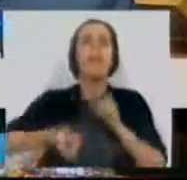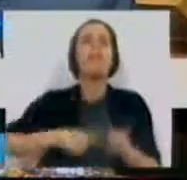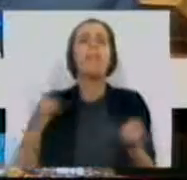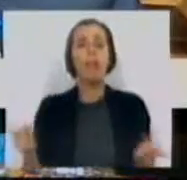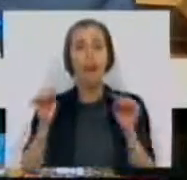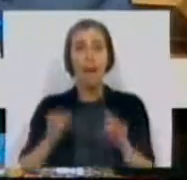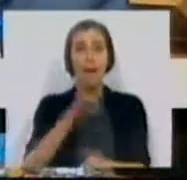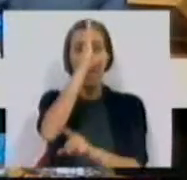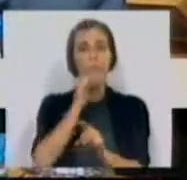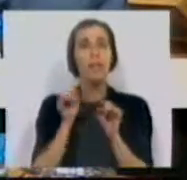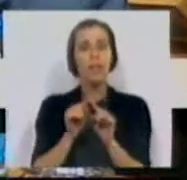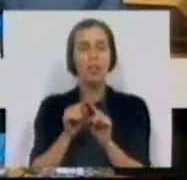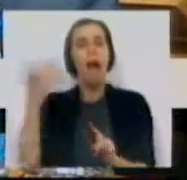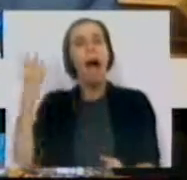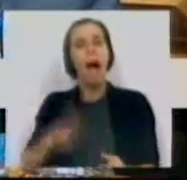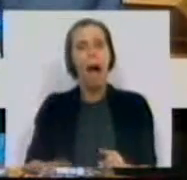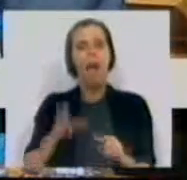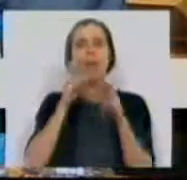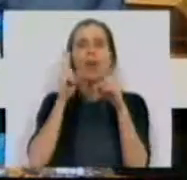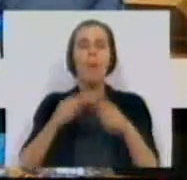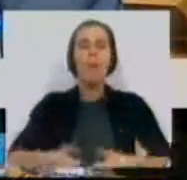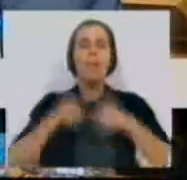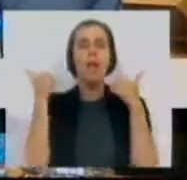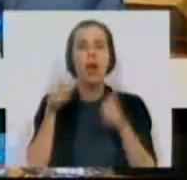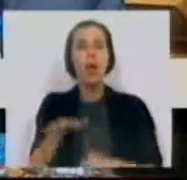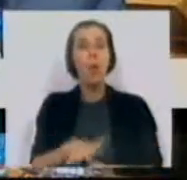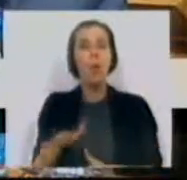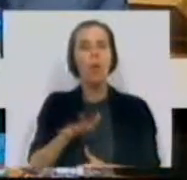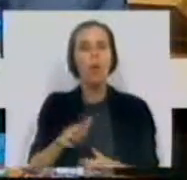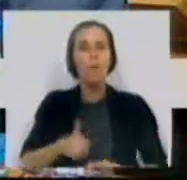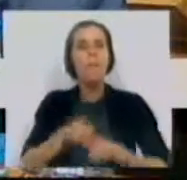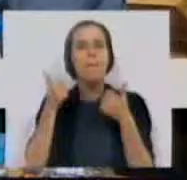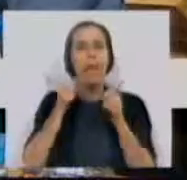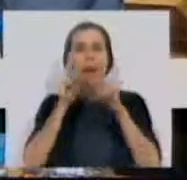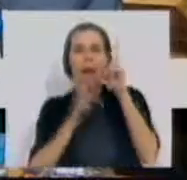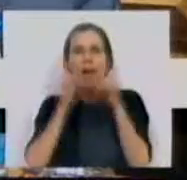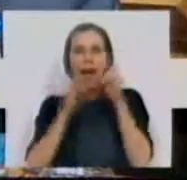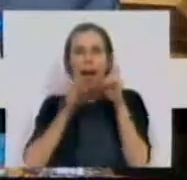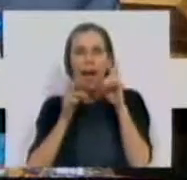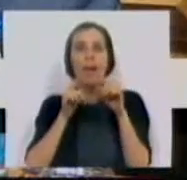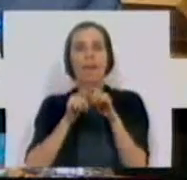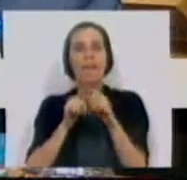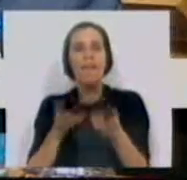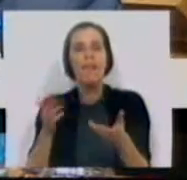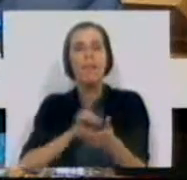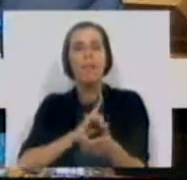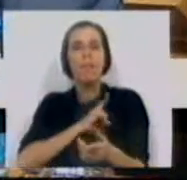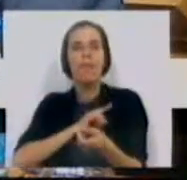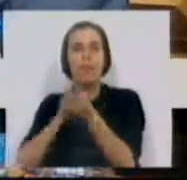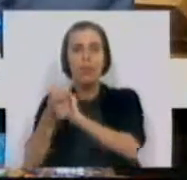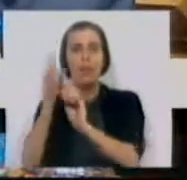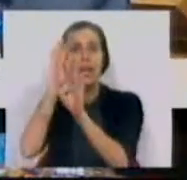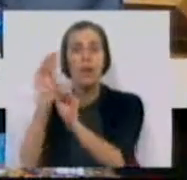é que este Ministério pretende encontrar o melhor contexto e os melhores rankings para privatizar a educação.